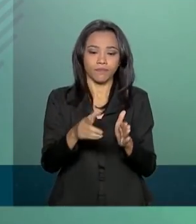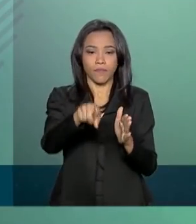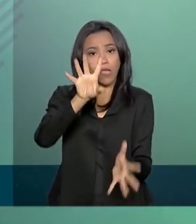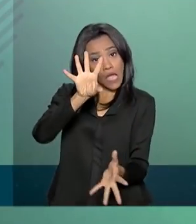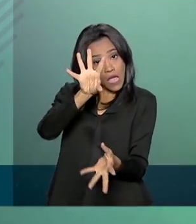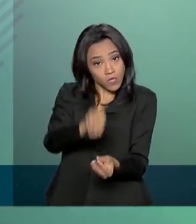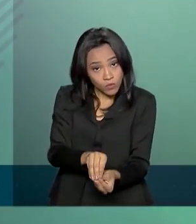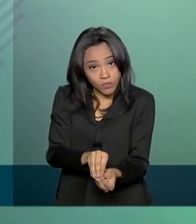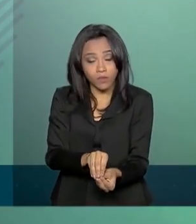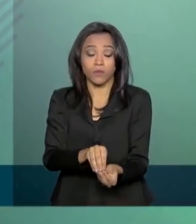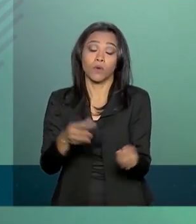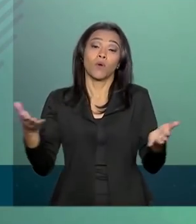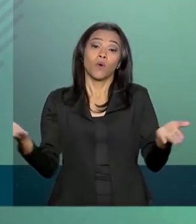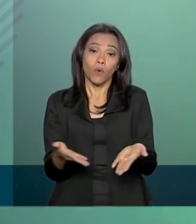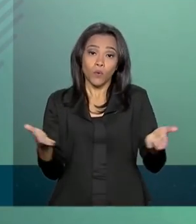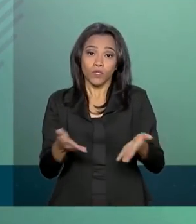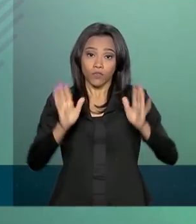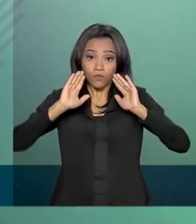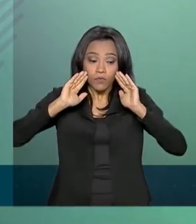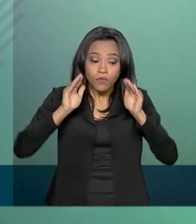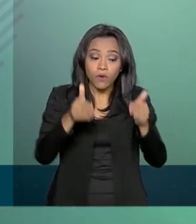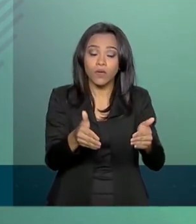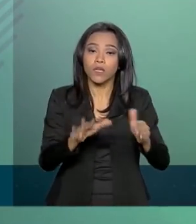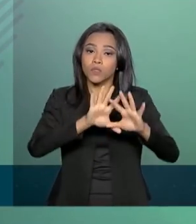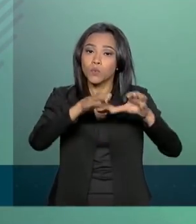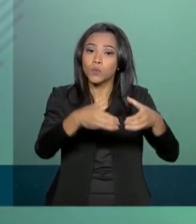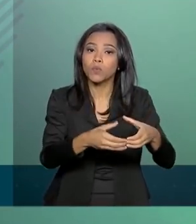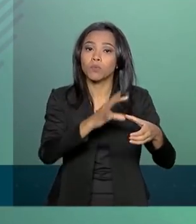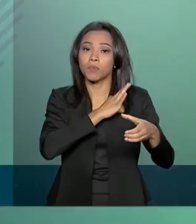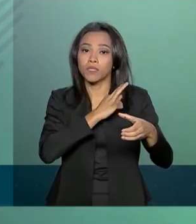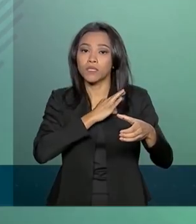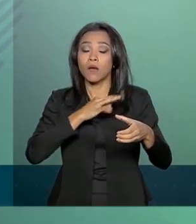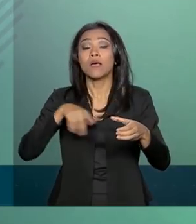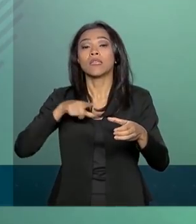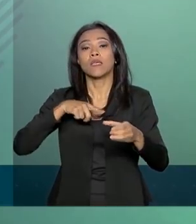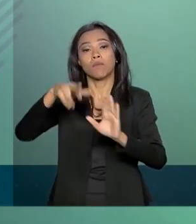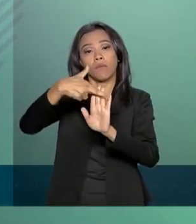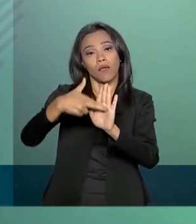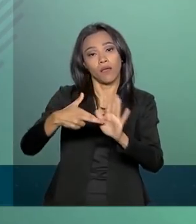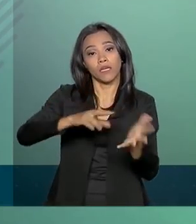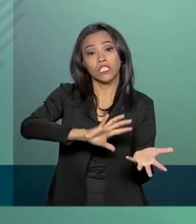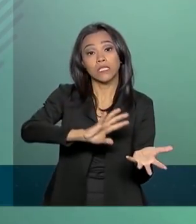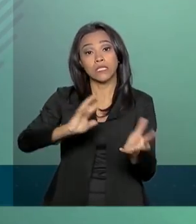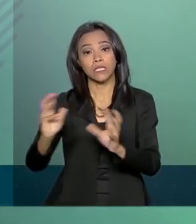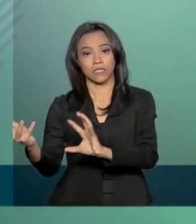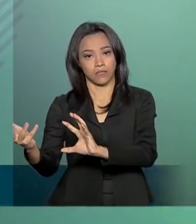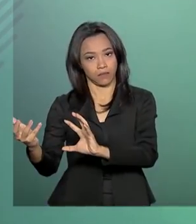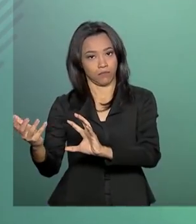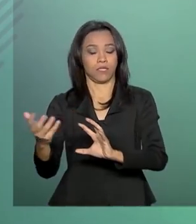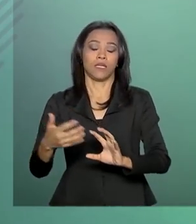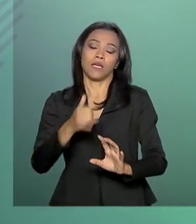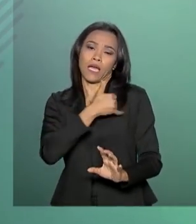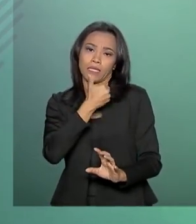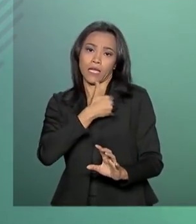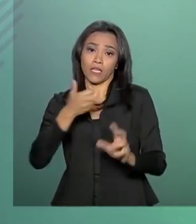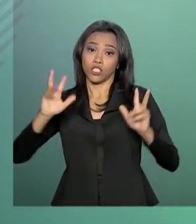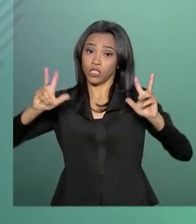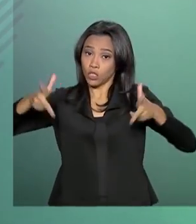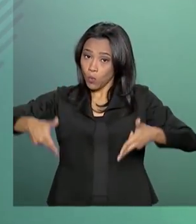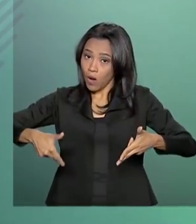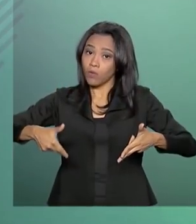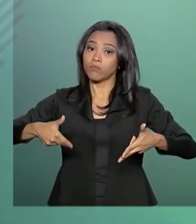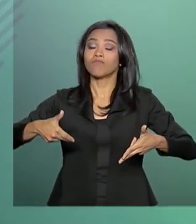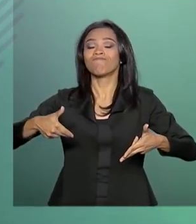está sendo priorizada a categoria por uma regra de transição para o policial com idade igual a dos